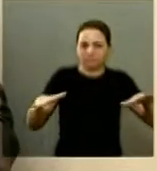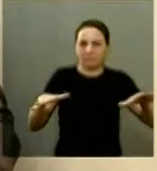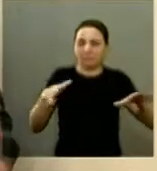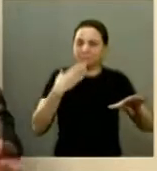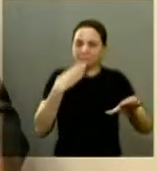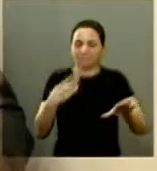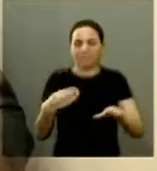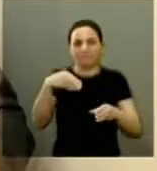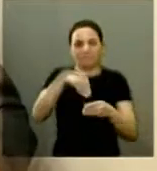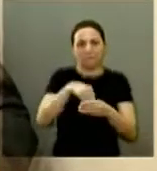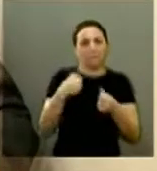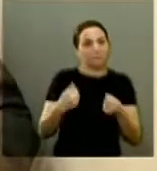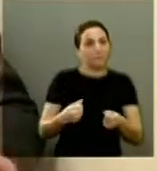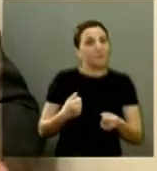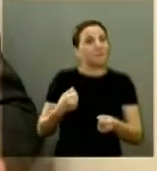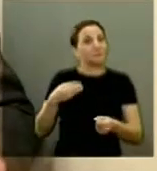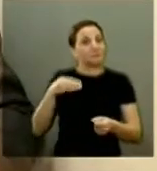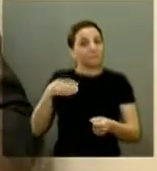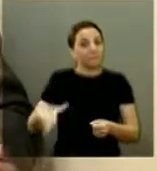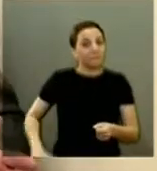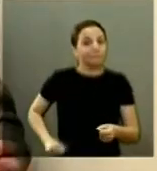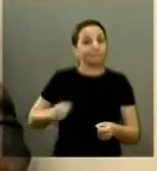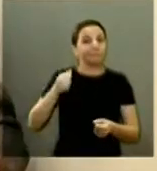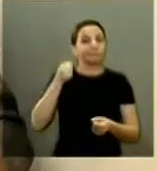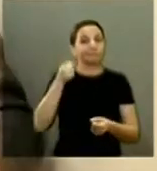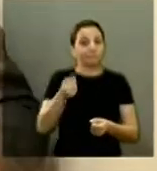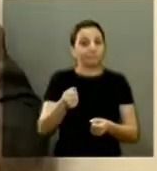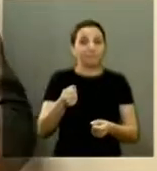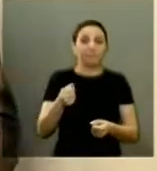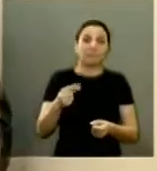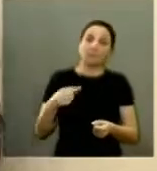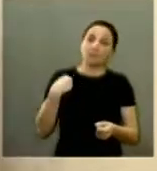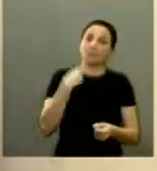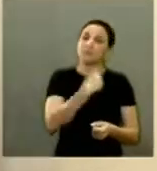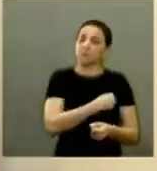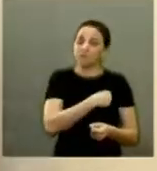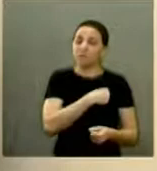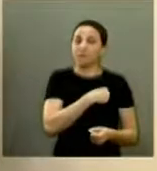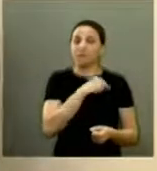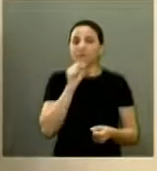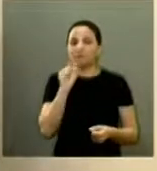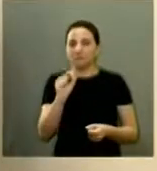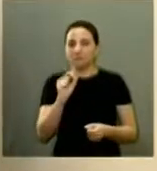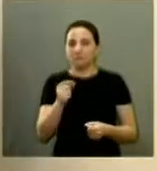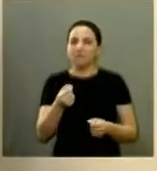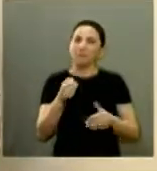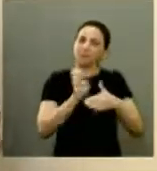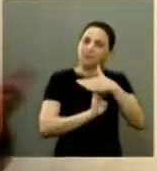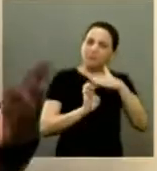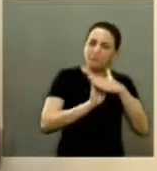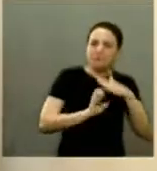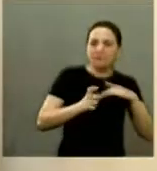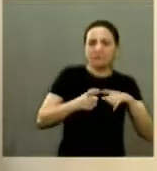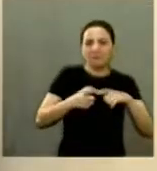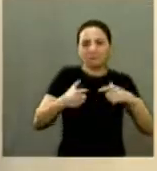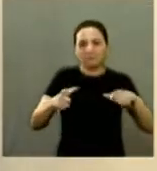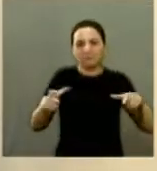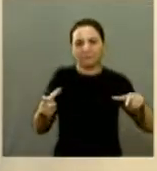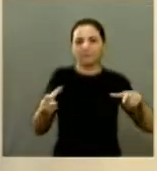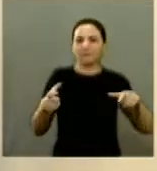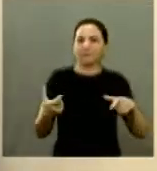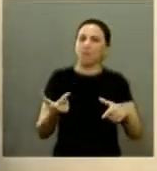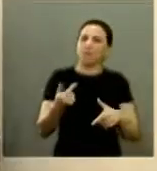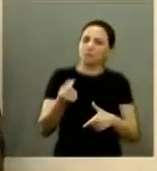voto então precisa ter muito dinheiro e nós que não estamos na máquina realmente não estamos lá com as grandes empresas não tem esse